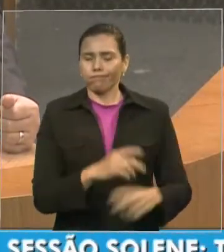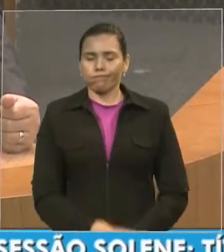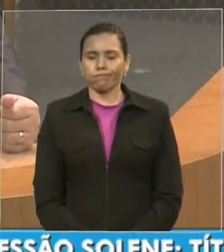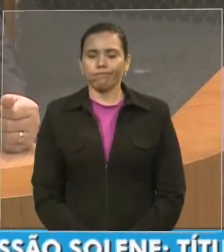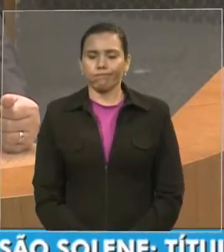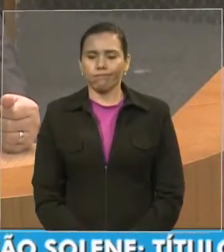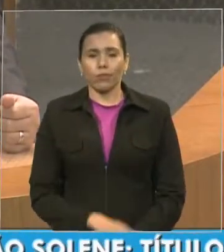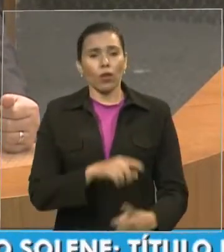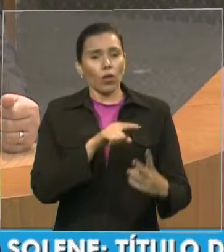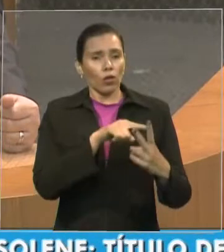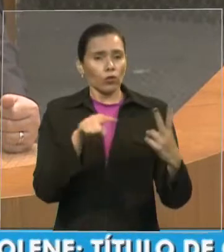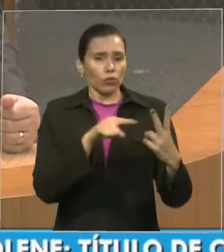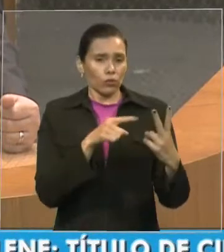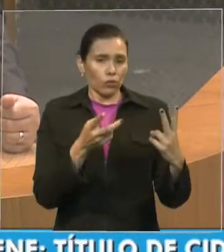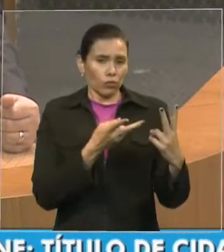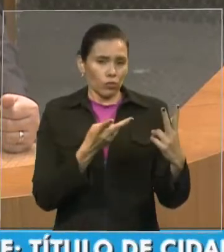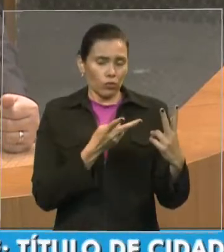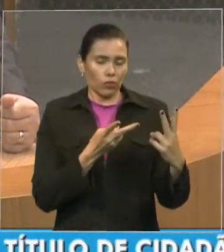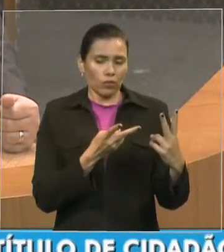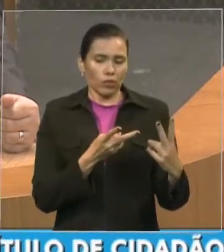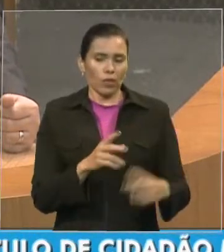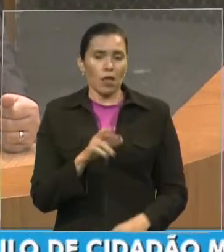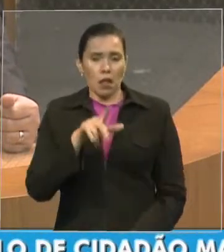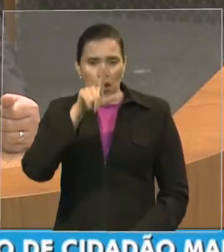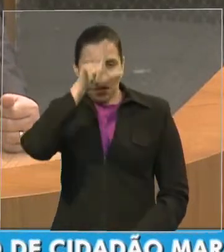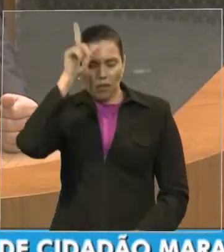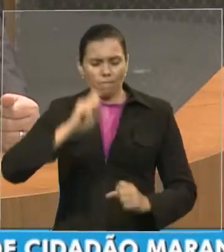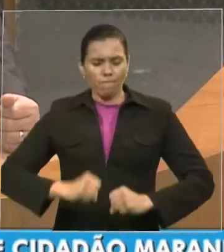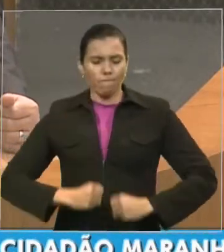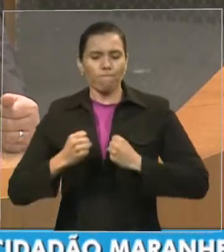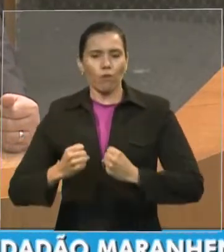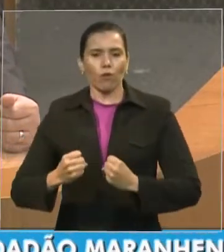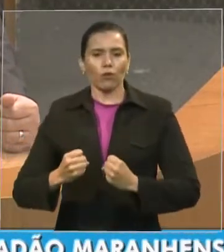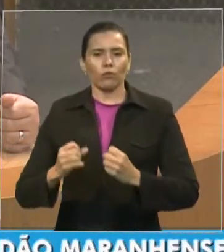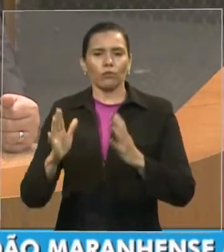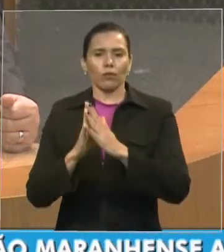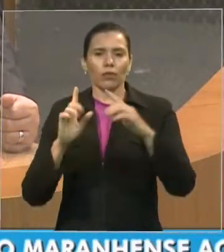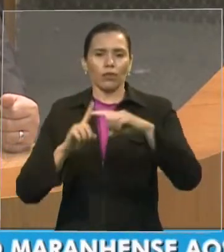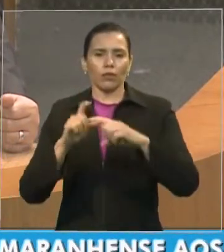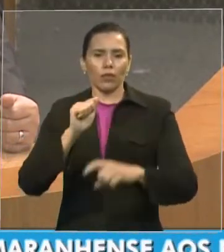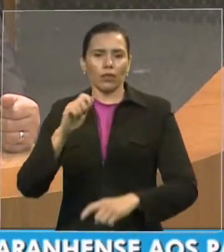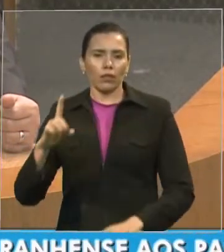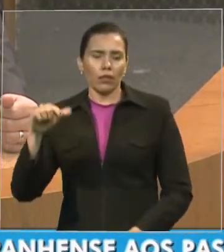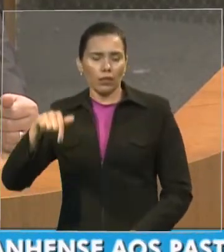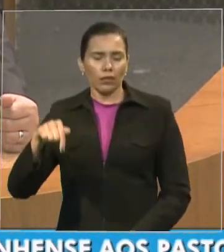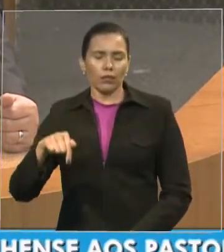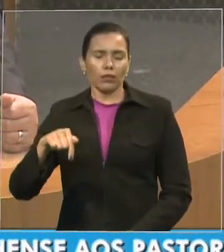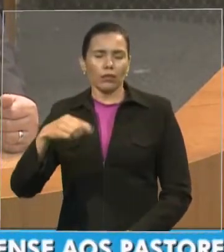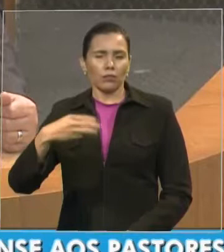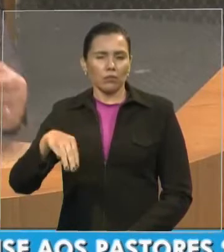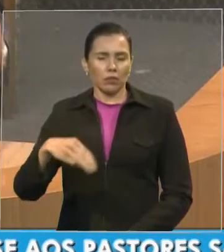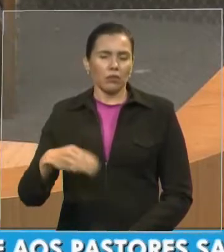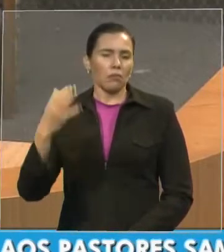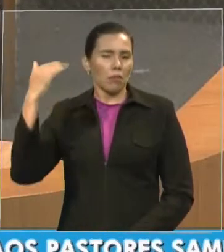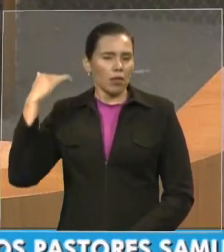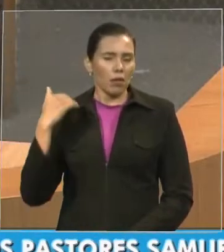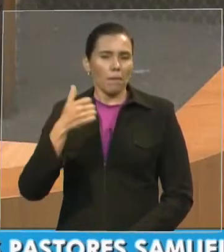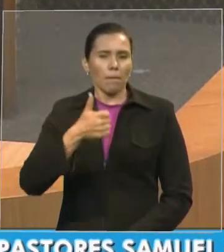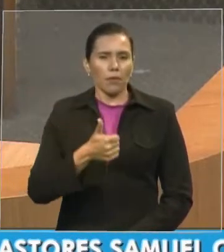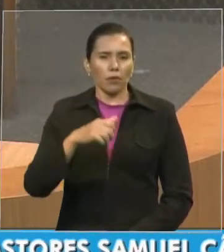eles lideraram a Assembleia de Deus aqui no Maranhão e em São Luís desde 1953,